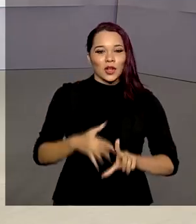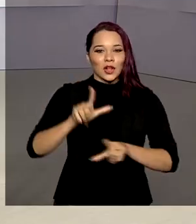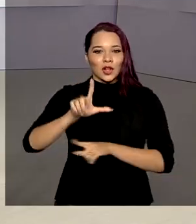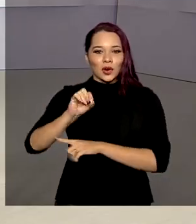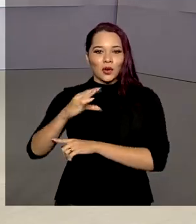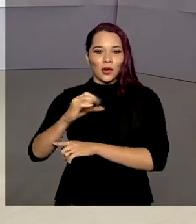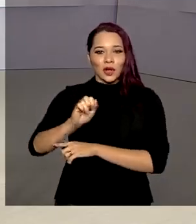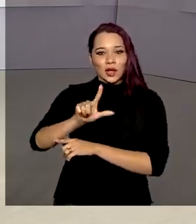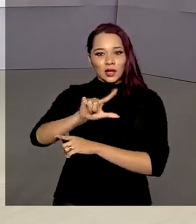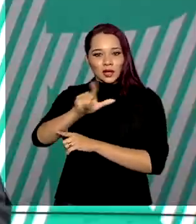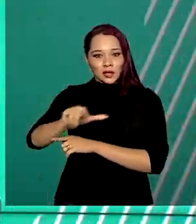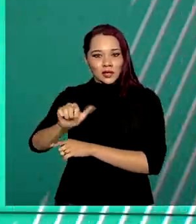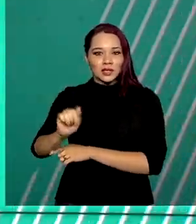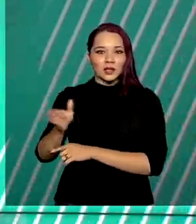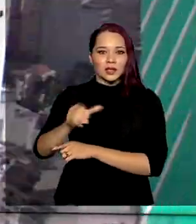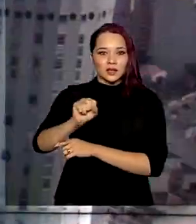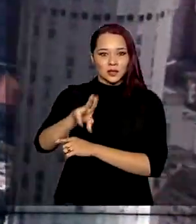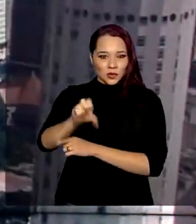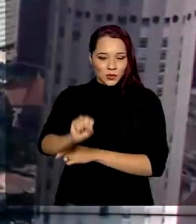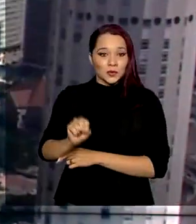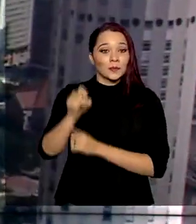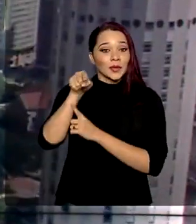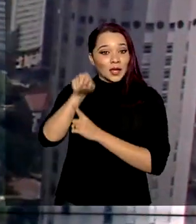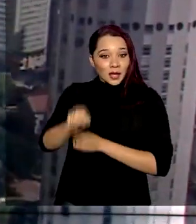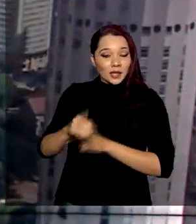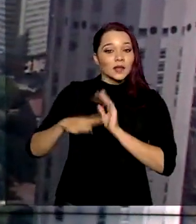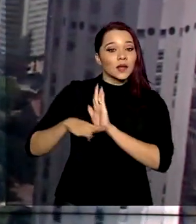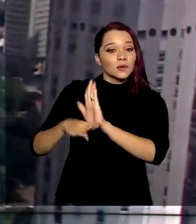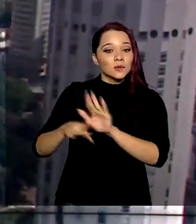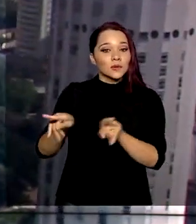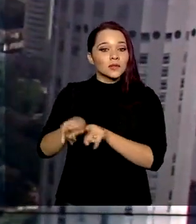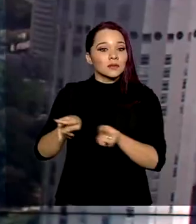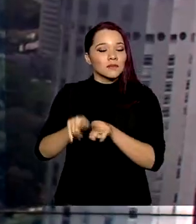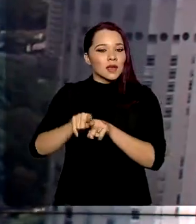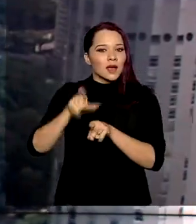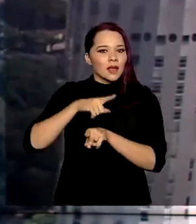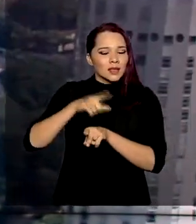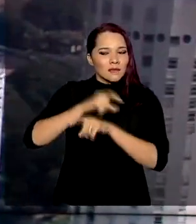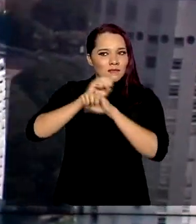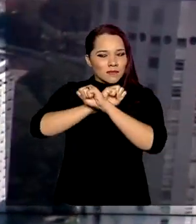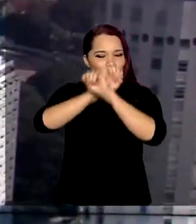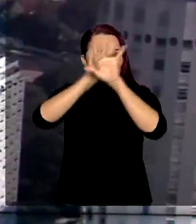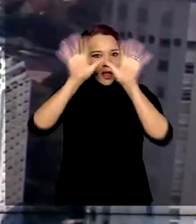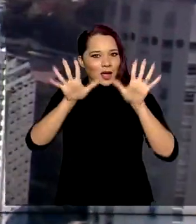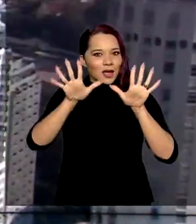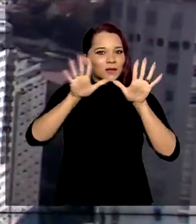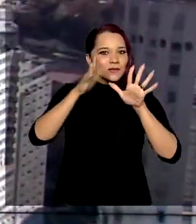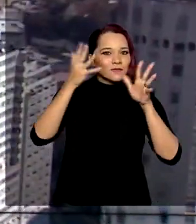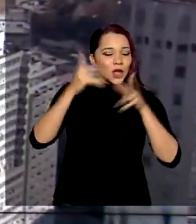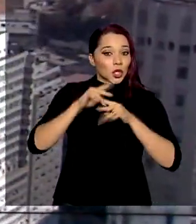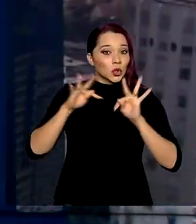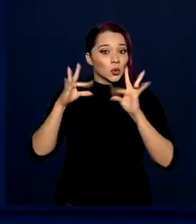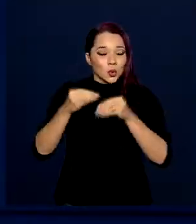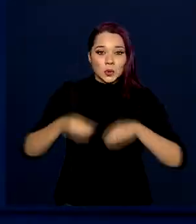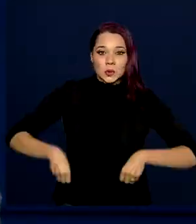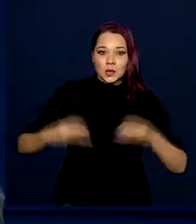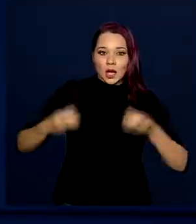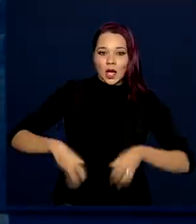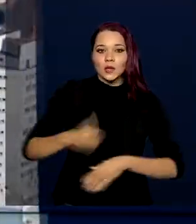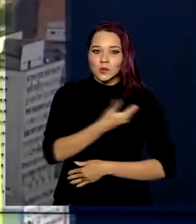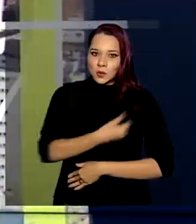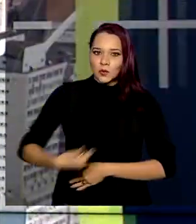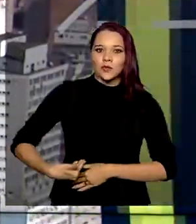LocalizaSUS. Essa ferramenta ajuda também a dar transparência a todos os gastos públicos